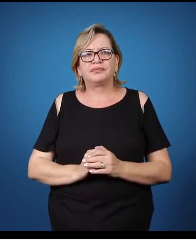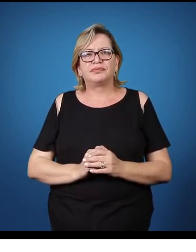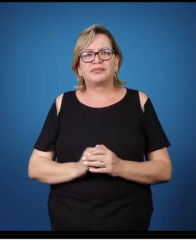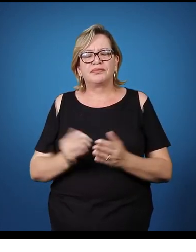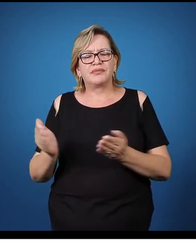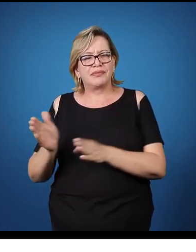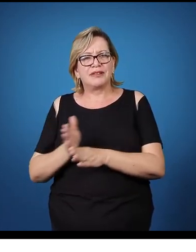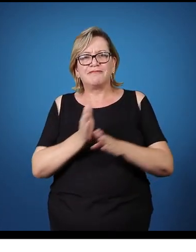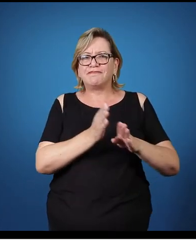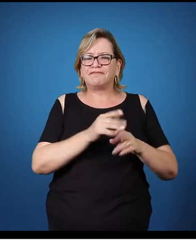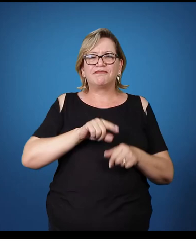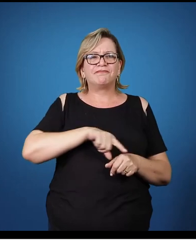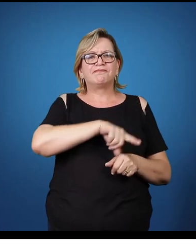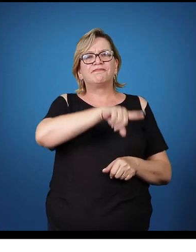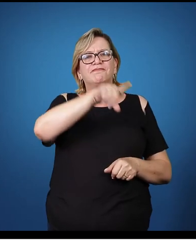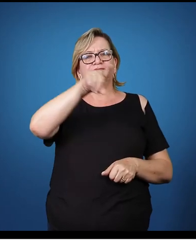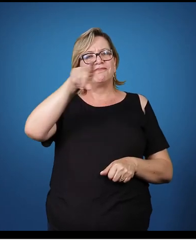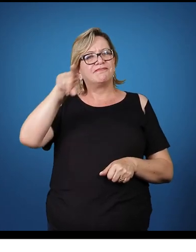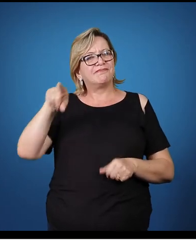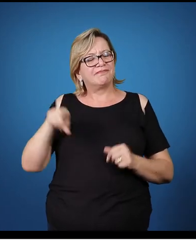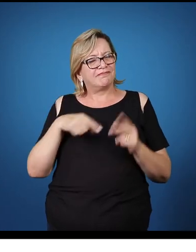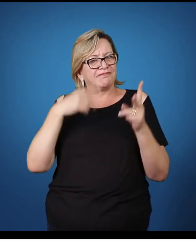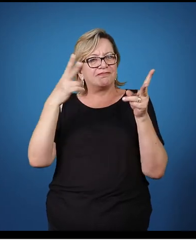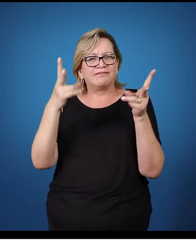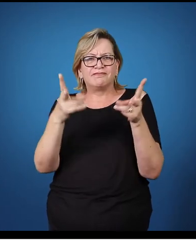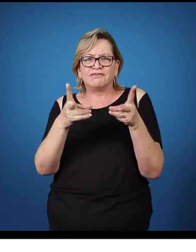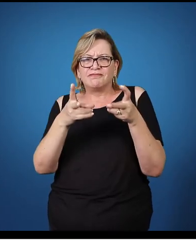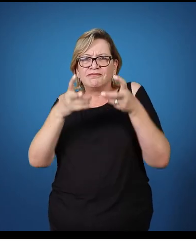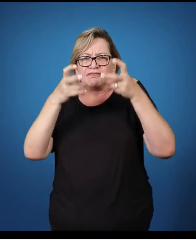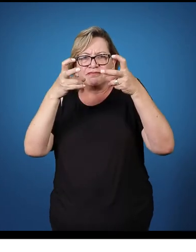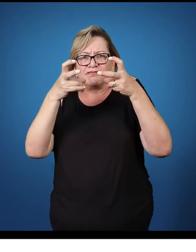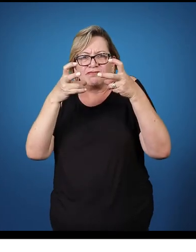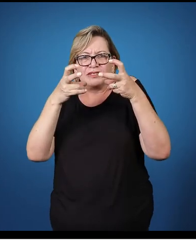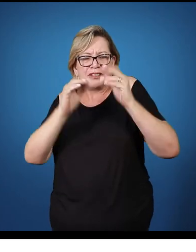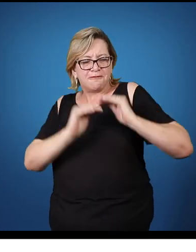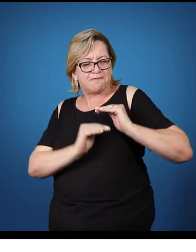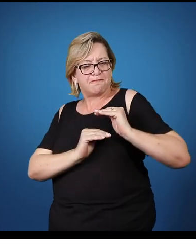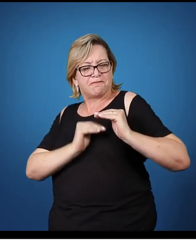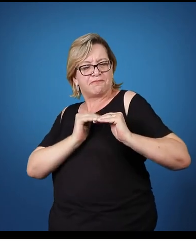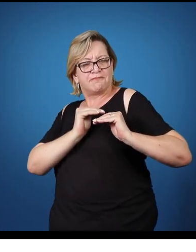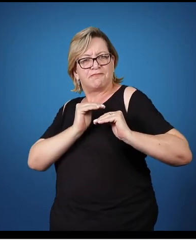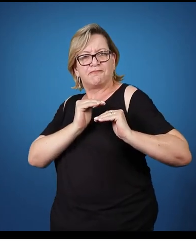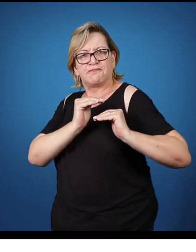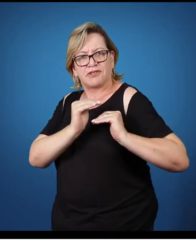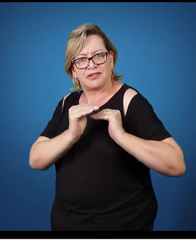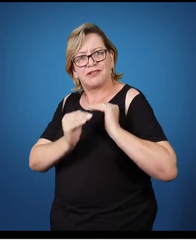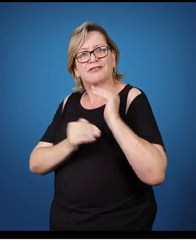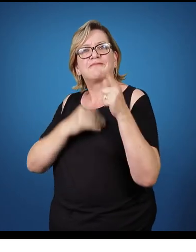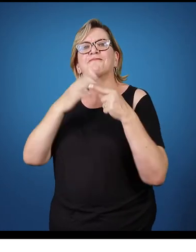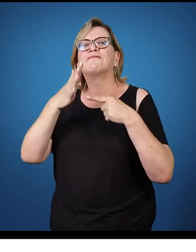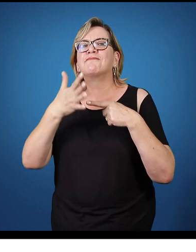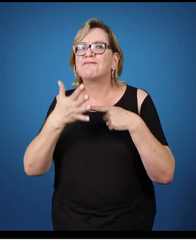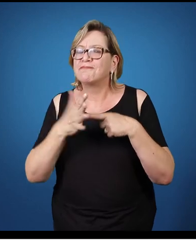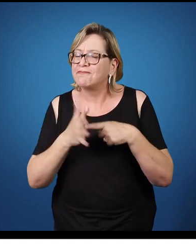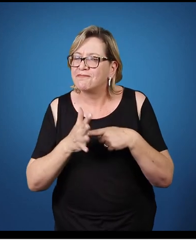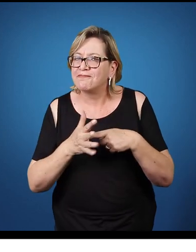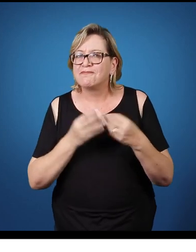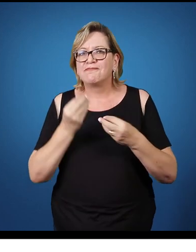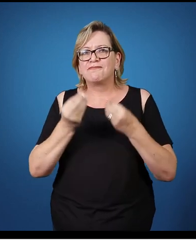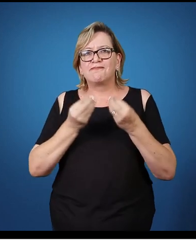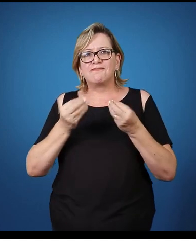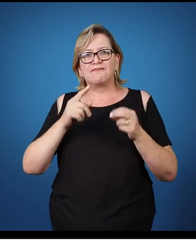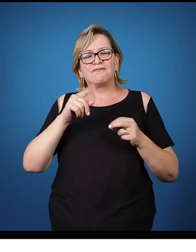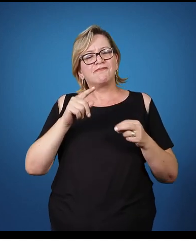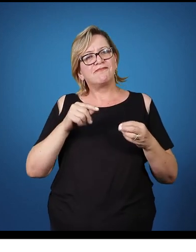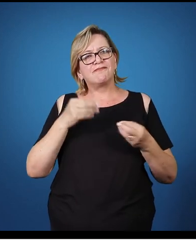Vocês perceberam, assim, a construção desta máquina, não é? Que